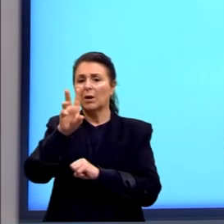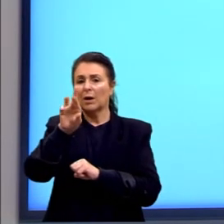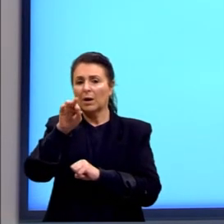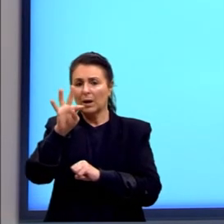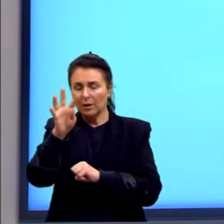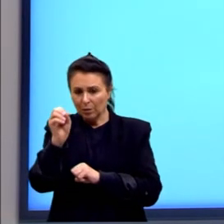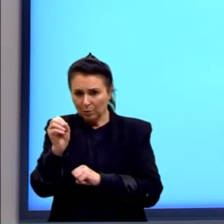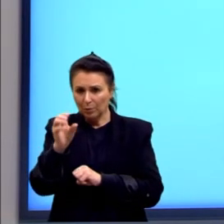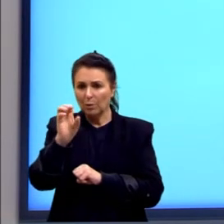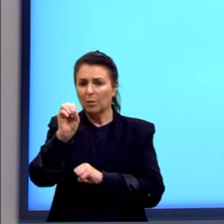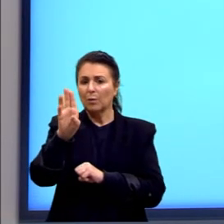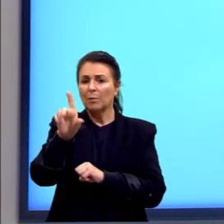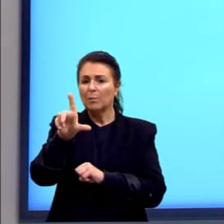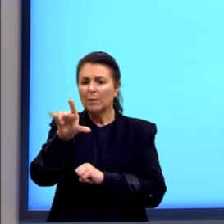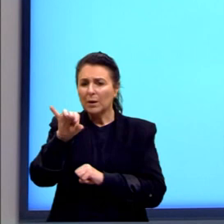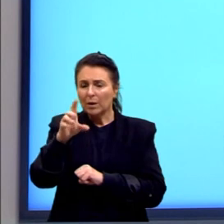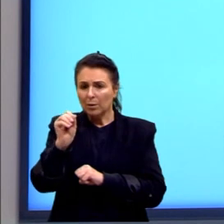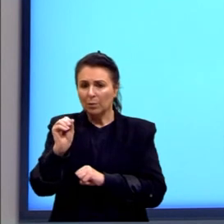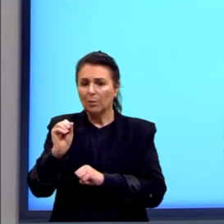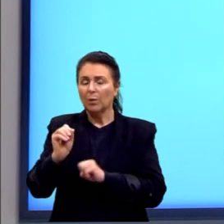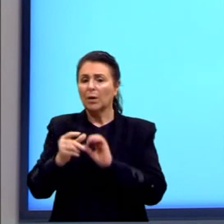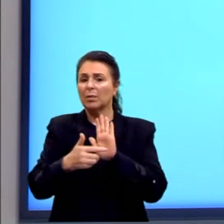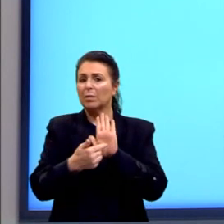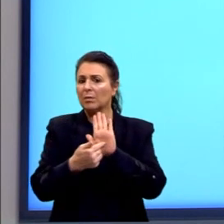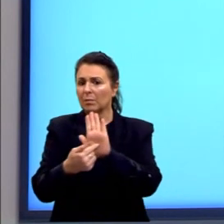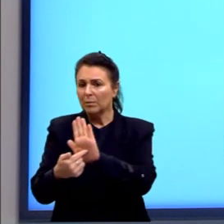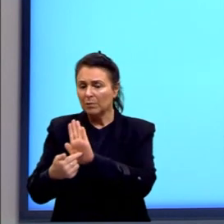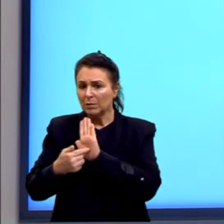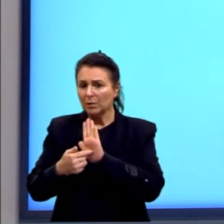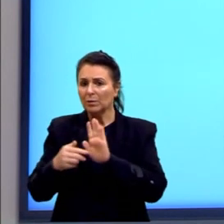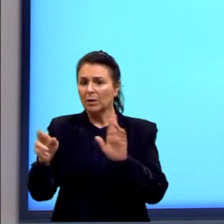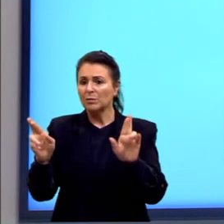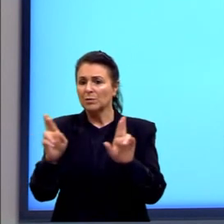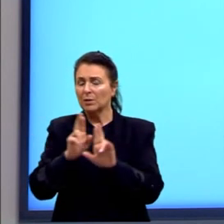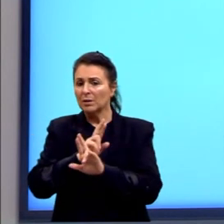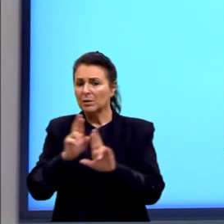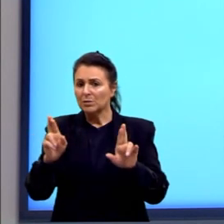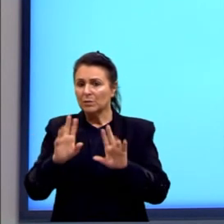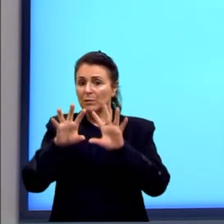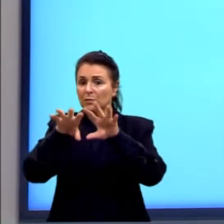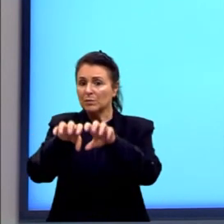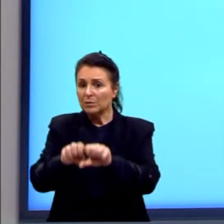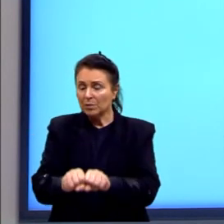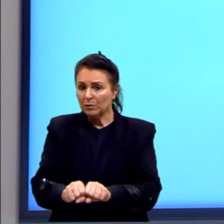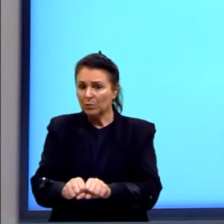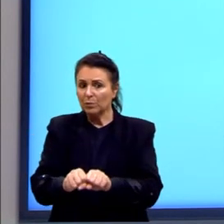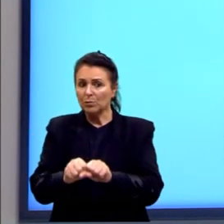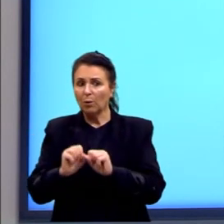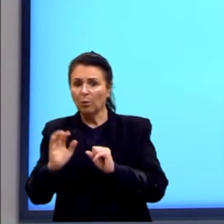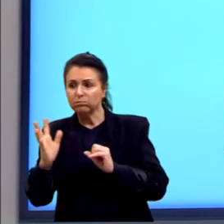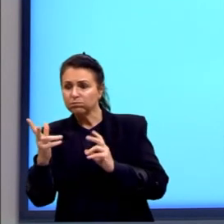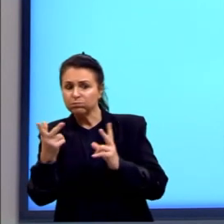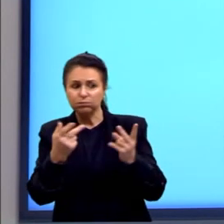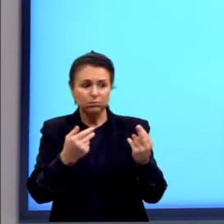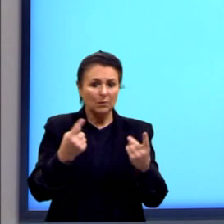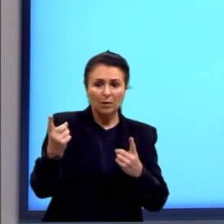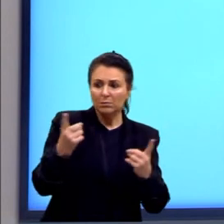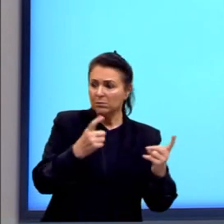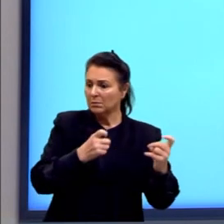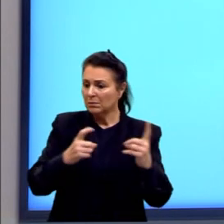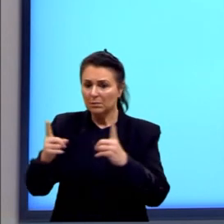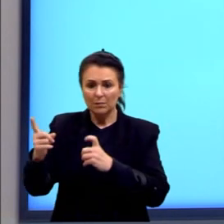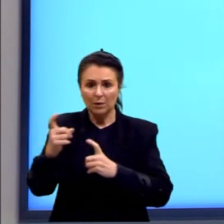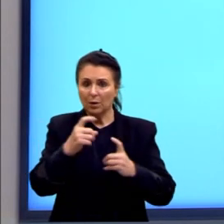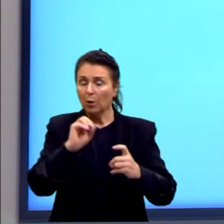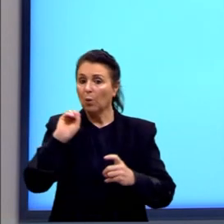demonstrativos, possessivos, relativos, indefinidos ou de tratamento. Para retomar